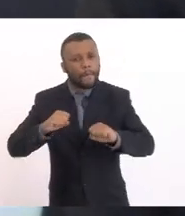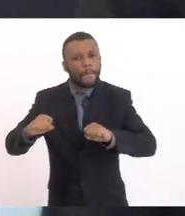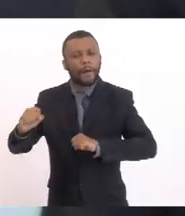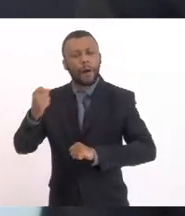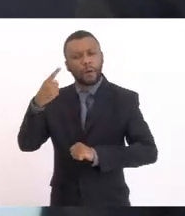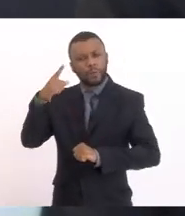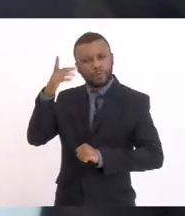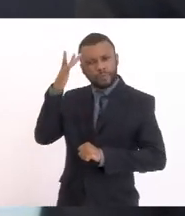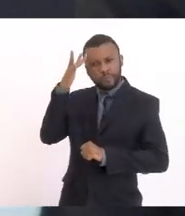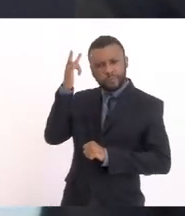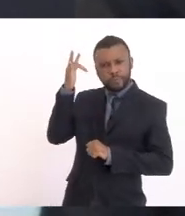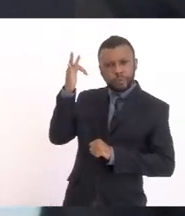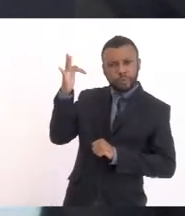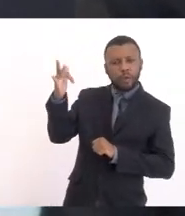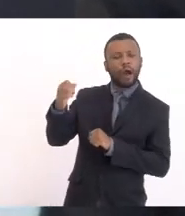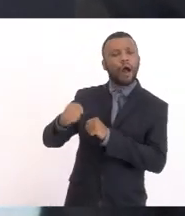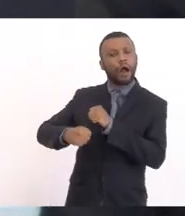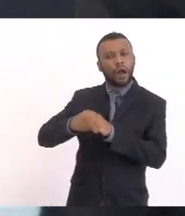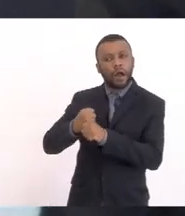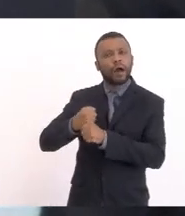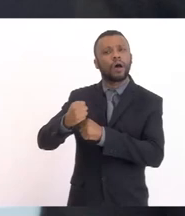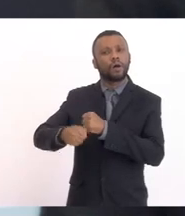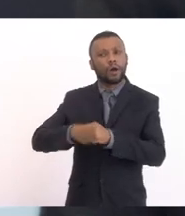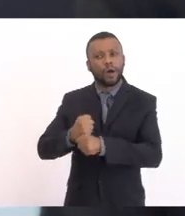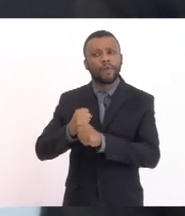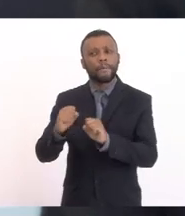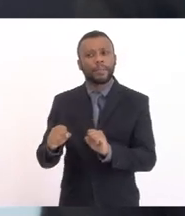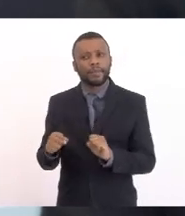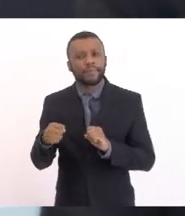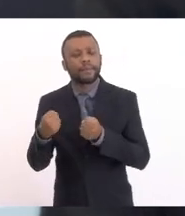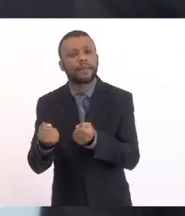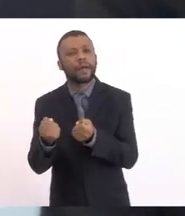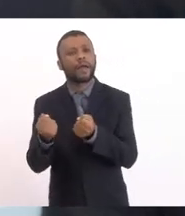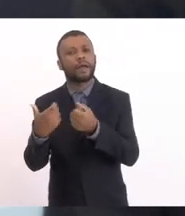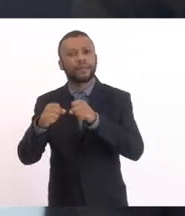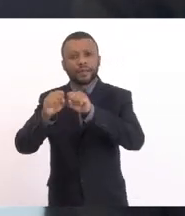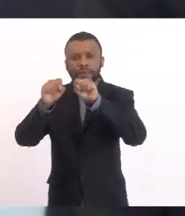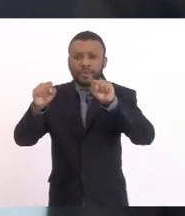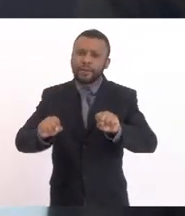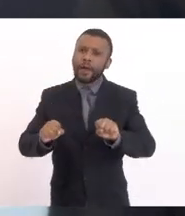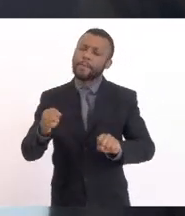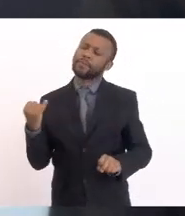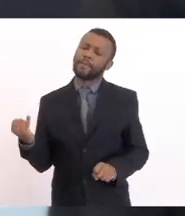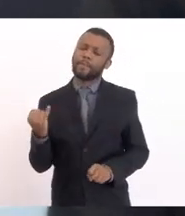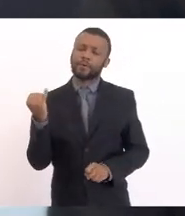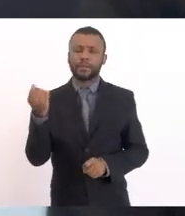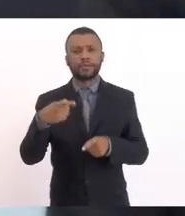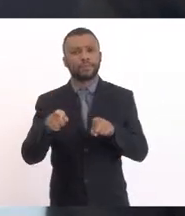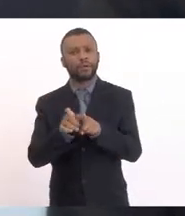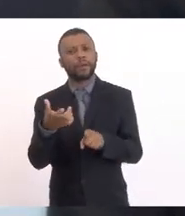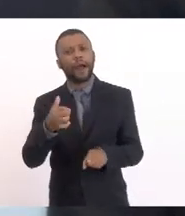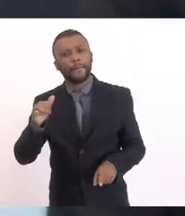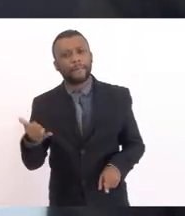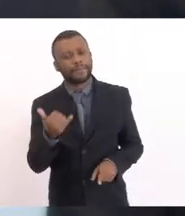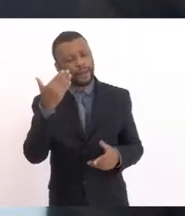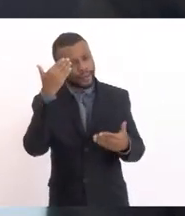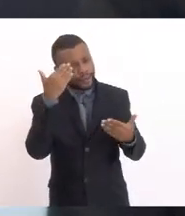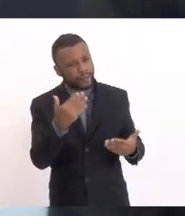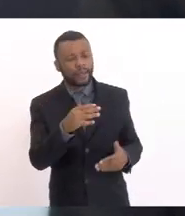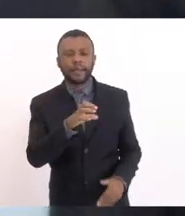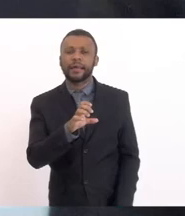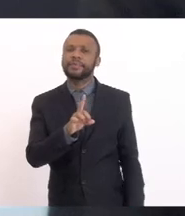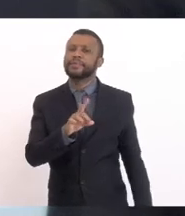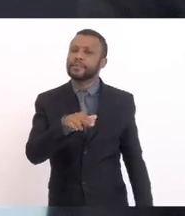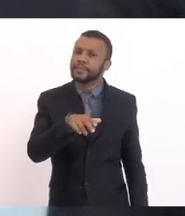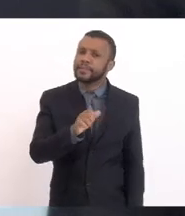Para estar defendendo Esse ecossistema Tão importante Agradecer também A senhora Edna Que está aqui